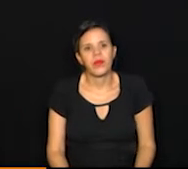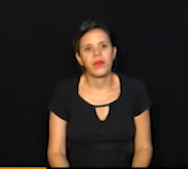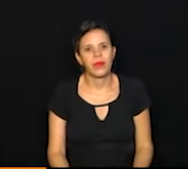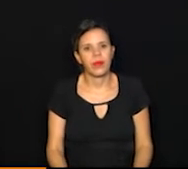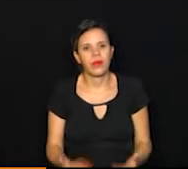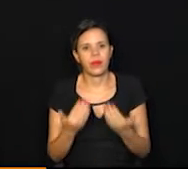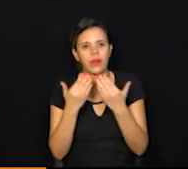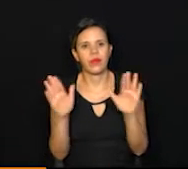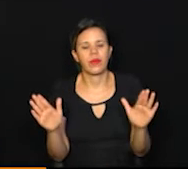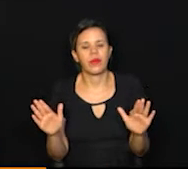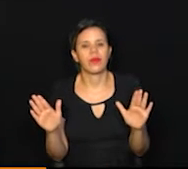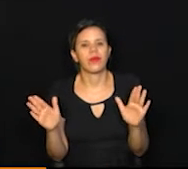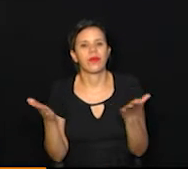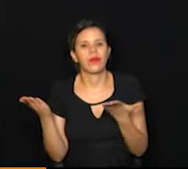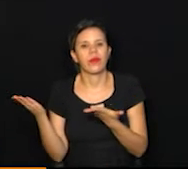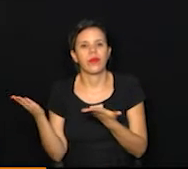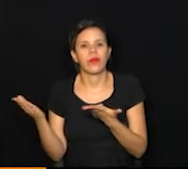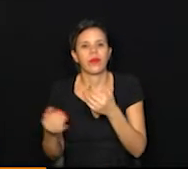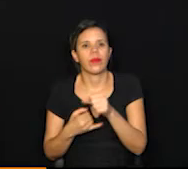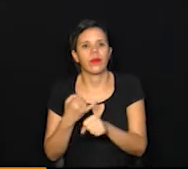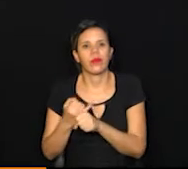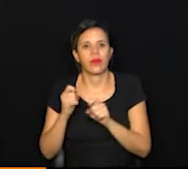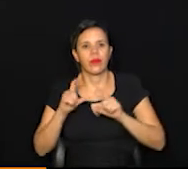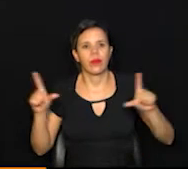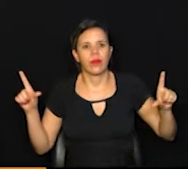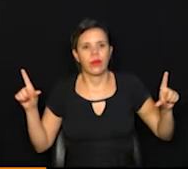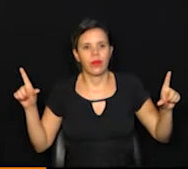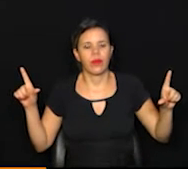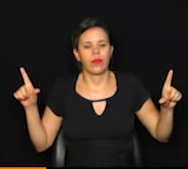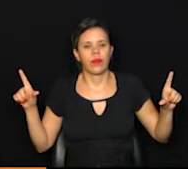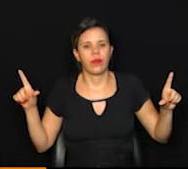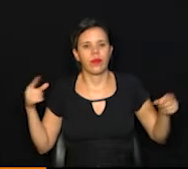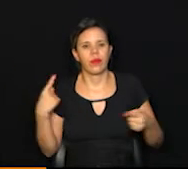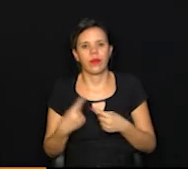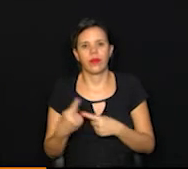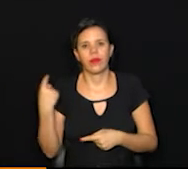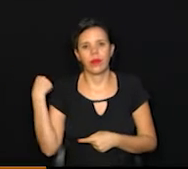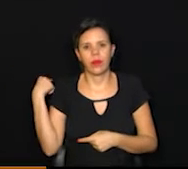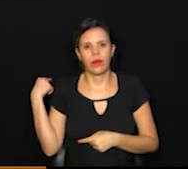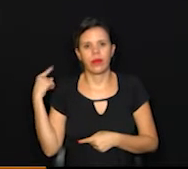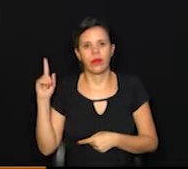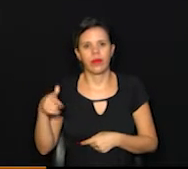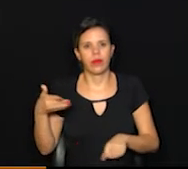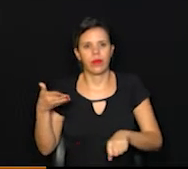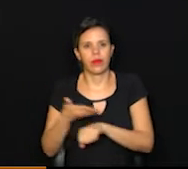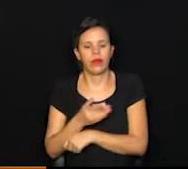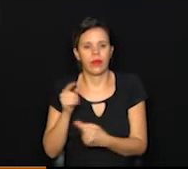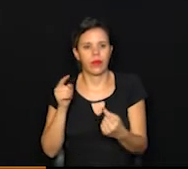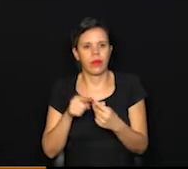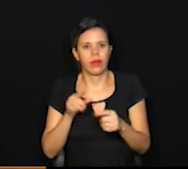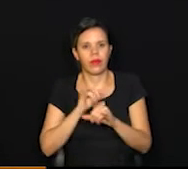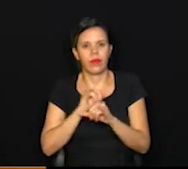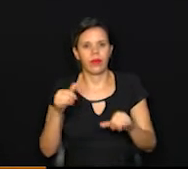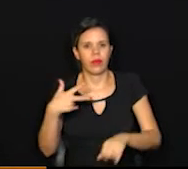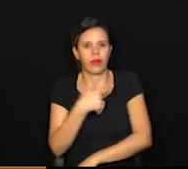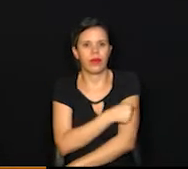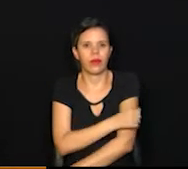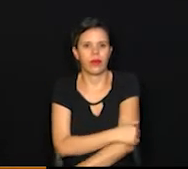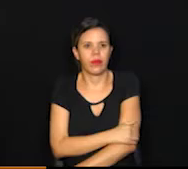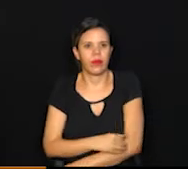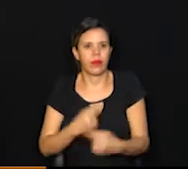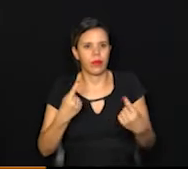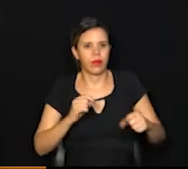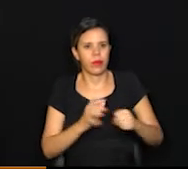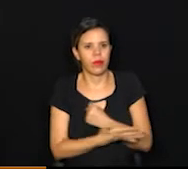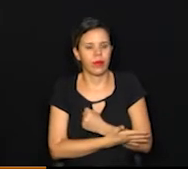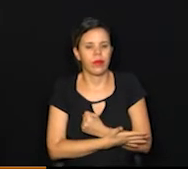gente abre, Mina, abriu aquele site... Agora mudou a tela, né? Mudou a tela, porque antigamente já entrava direto na campanha de vacinação contra a